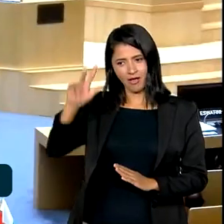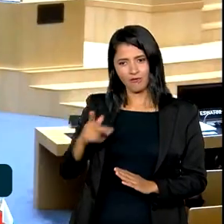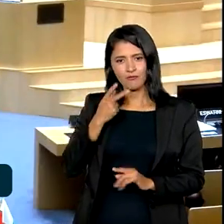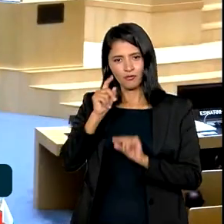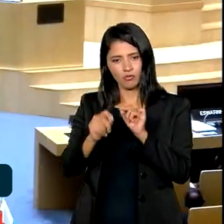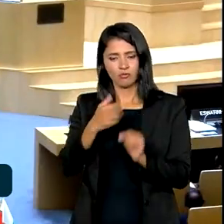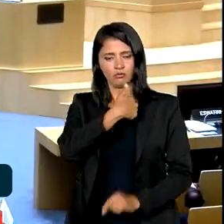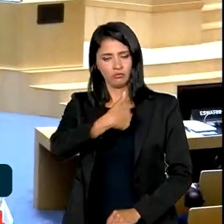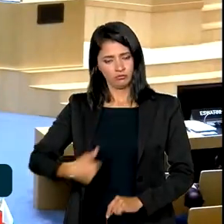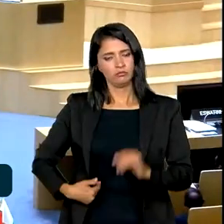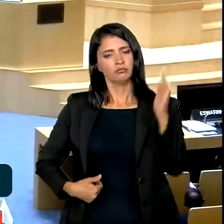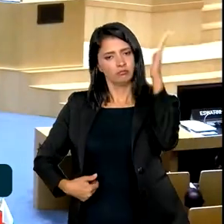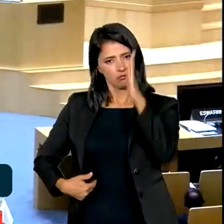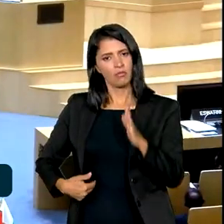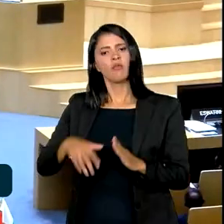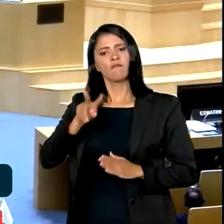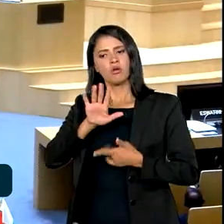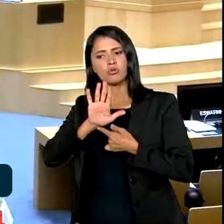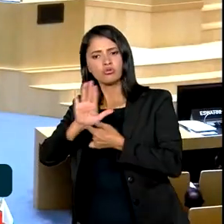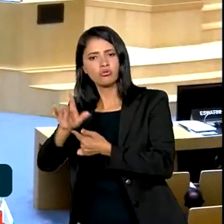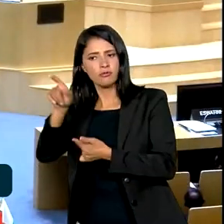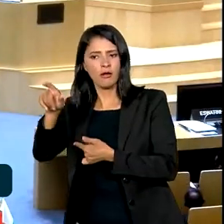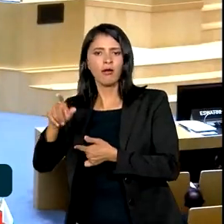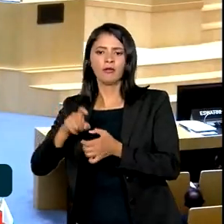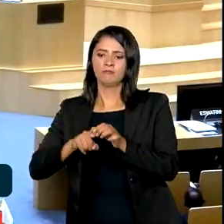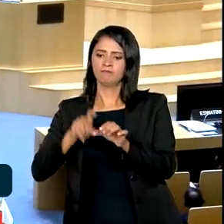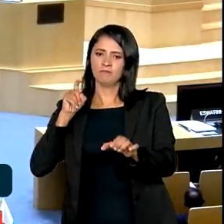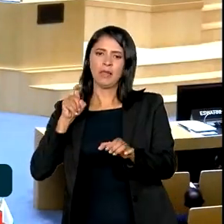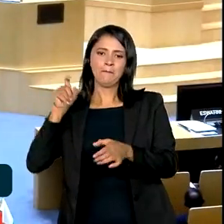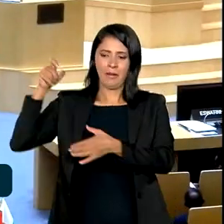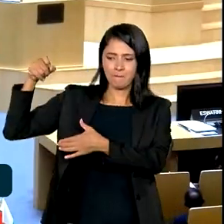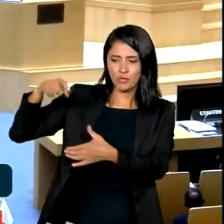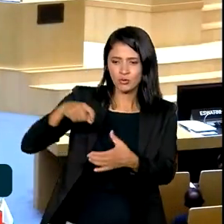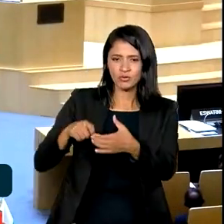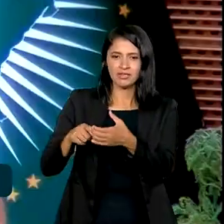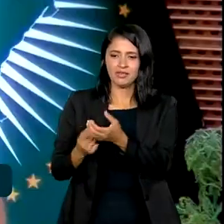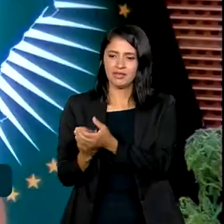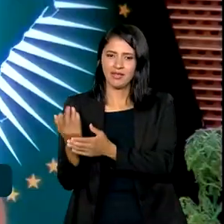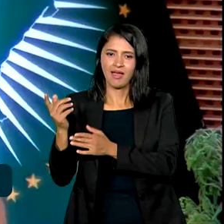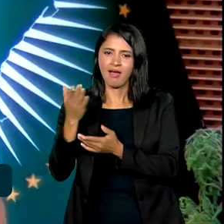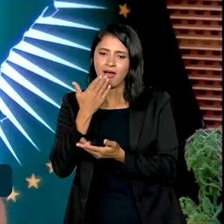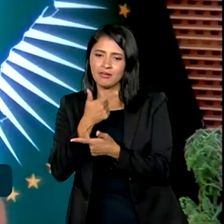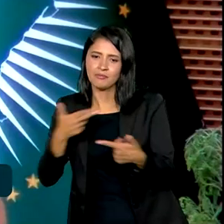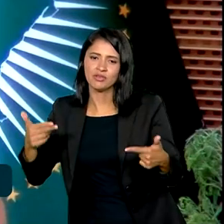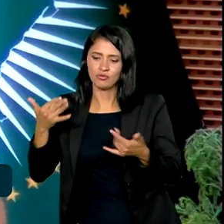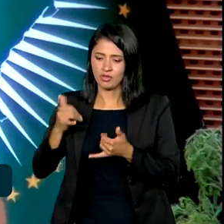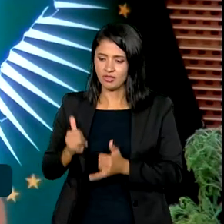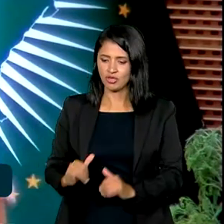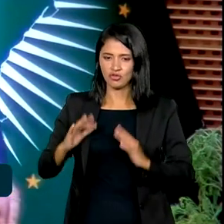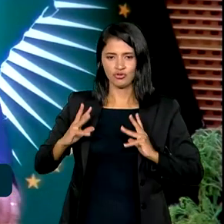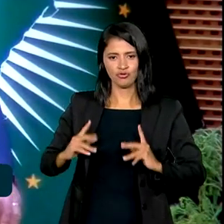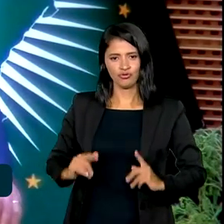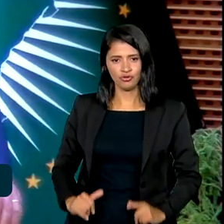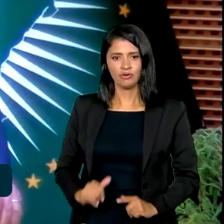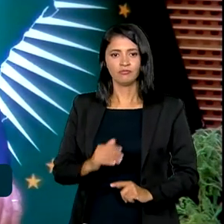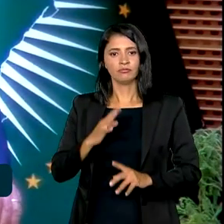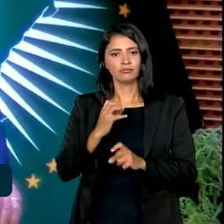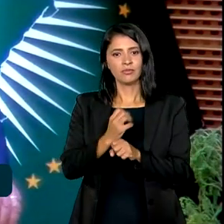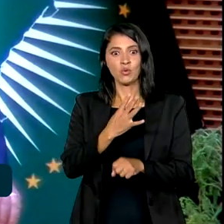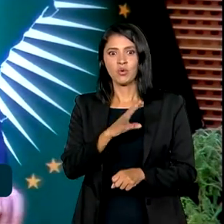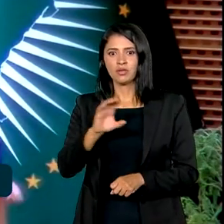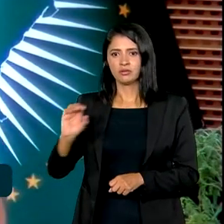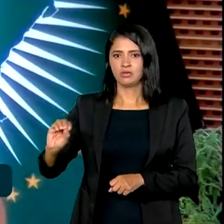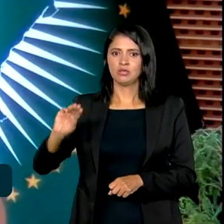vai ajudar o continente a se tornar independente na produção de alimentos e energia limpa. São 400 milhões de